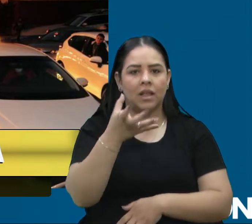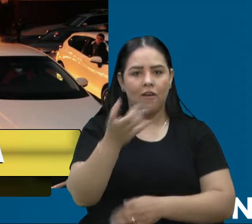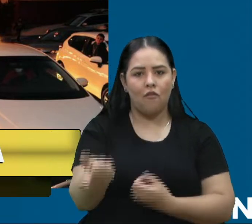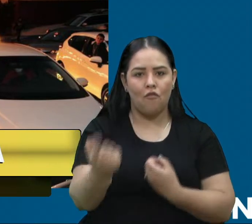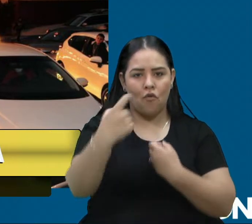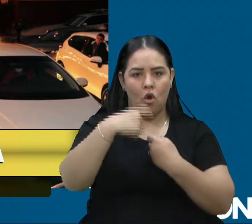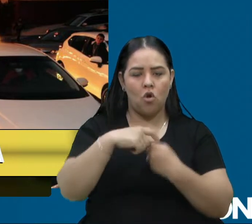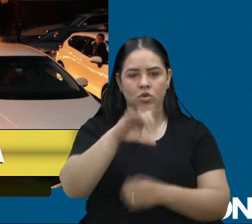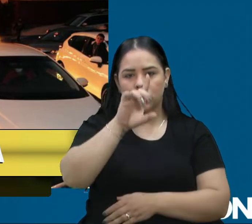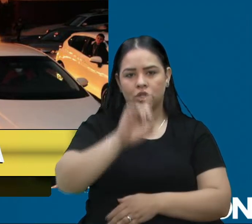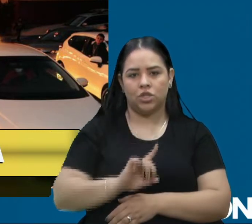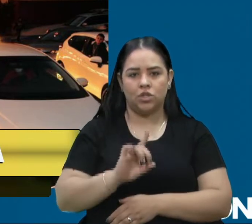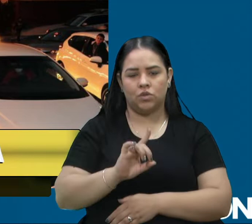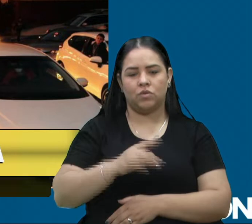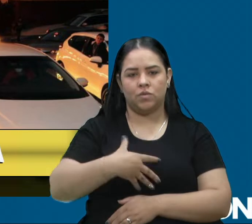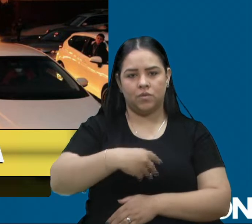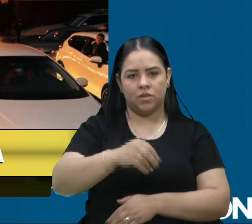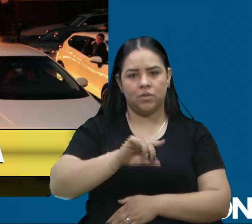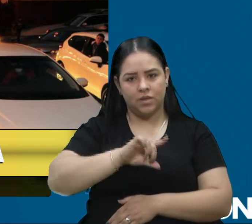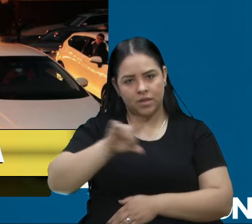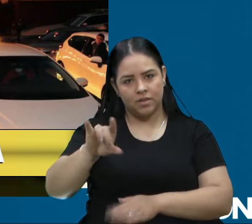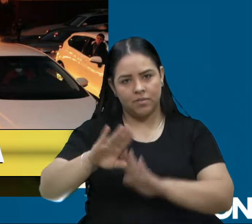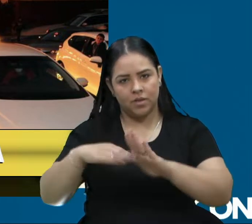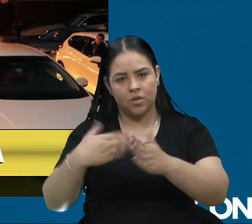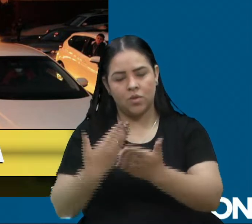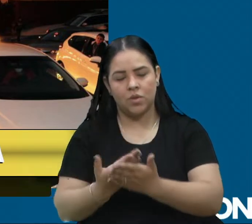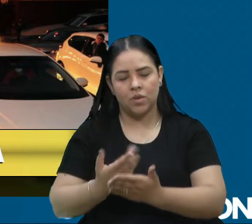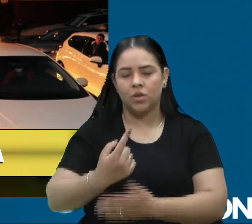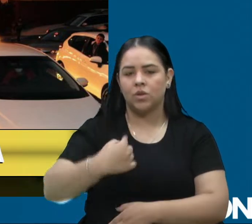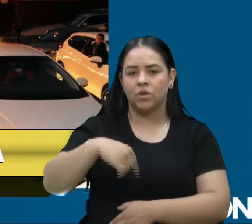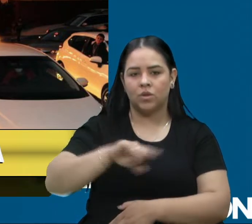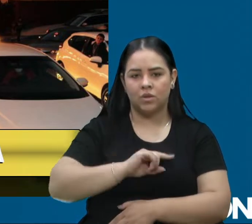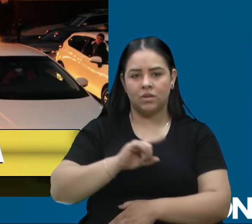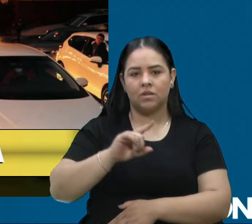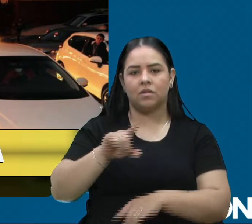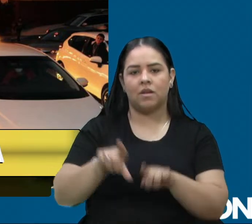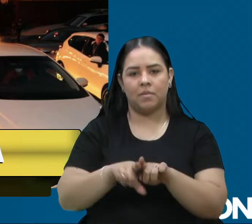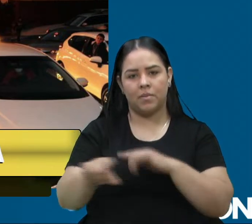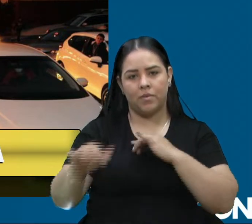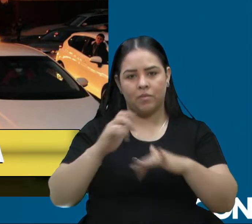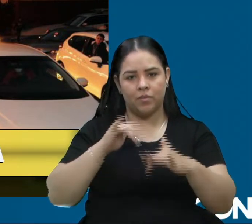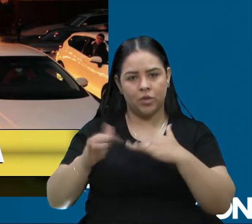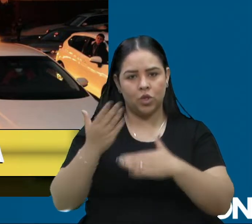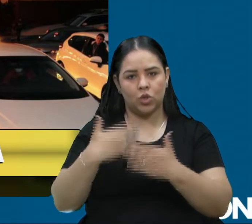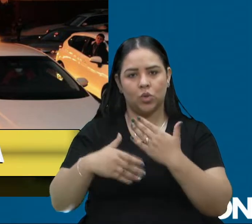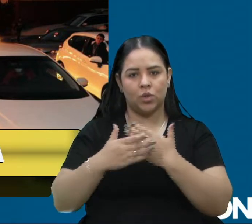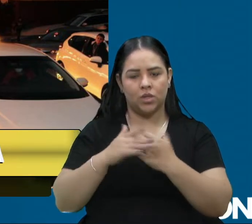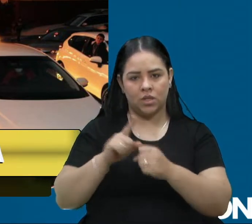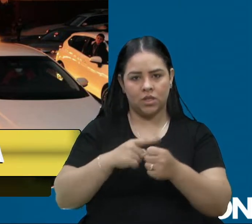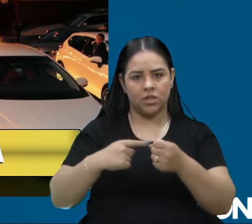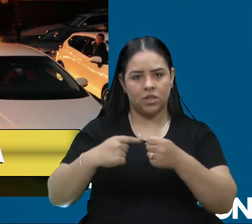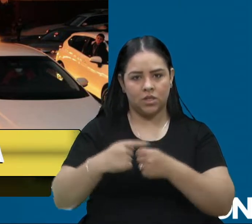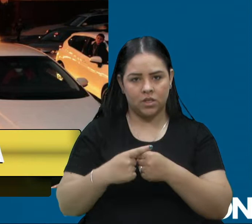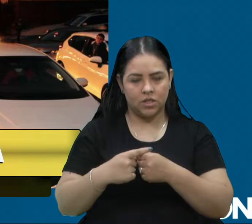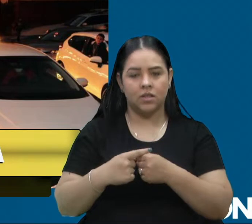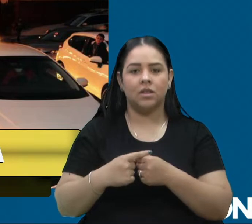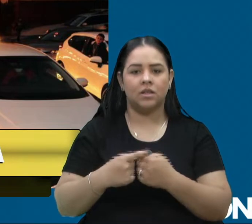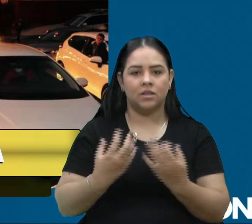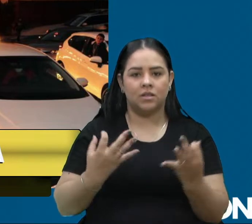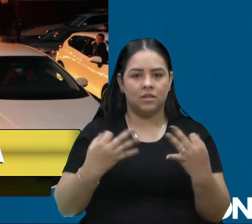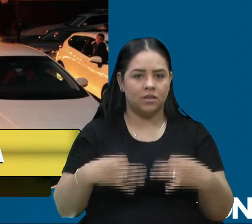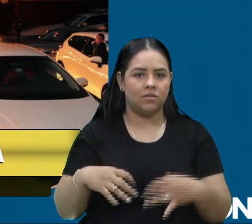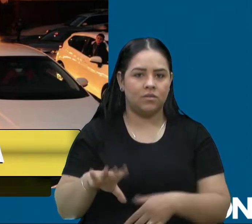direito de levar seu filho para estudar, e aí também mobilizou toda a cidade essa foto de um movimento que a gente fez, onde, certamente, teve